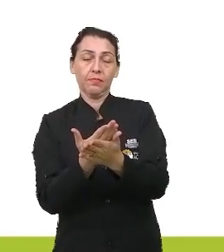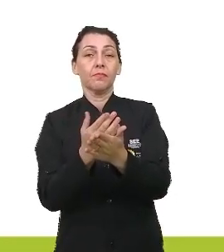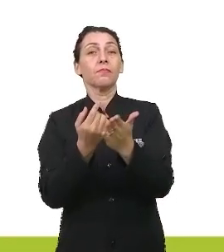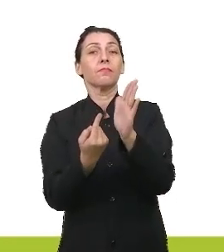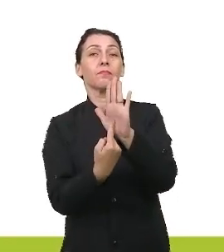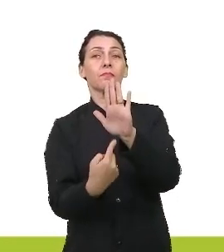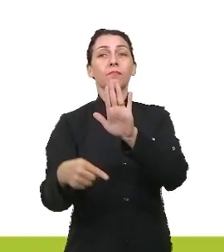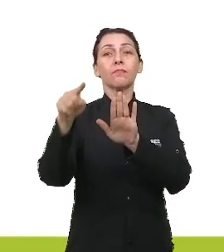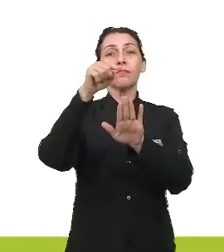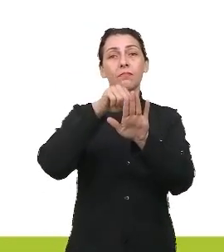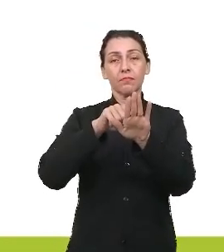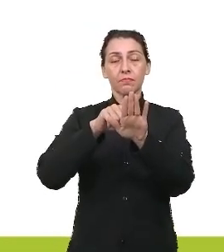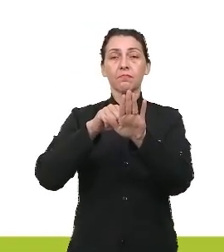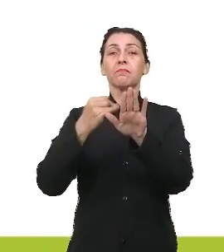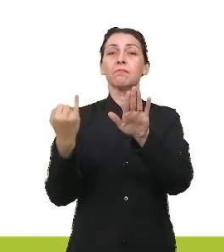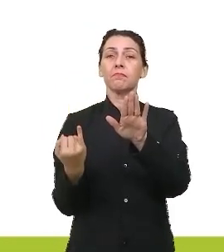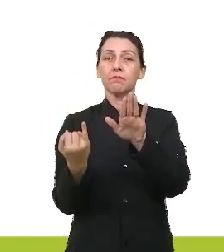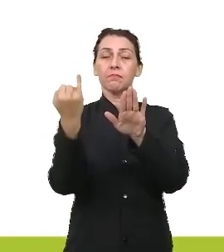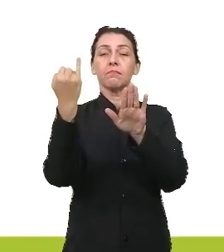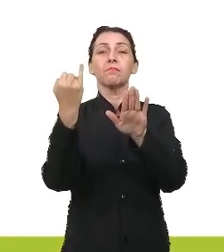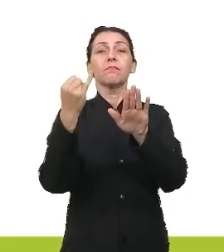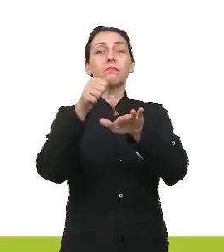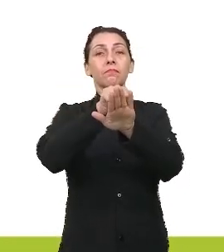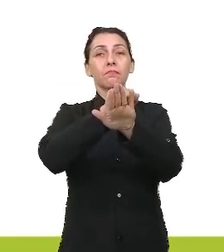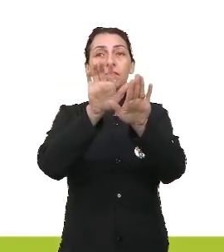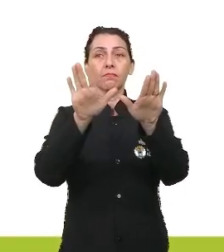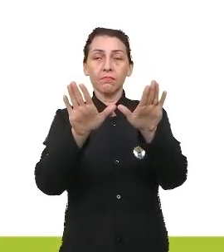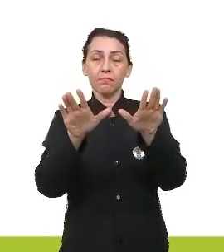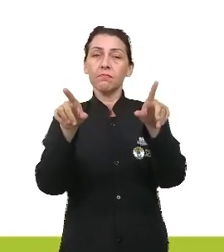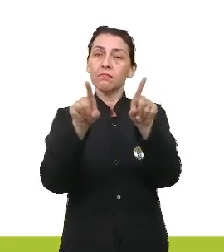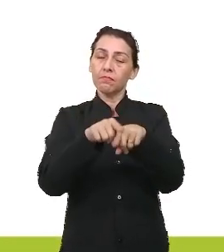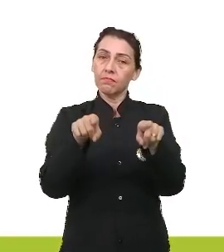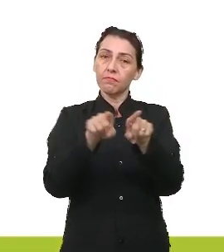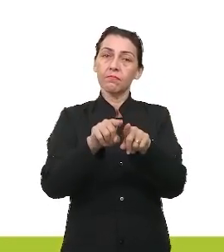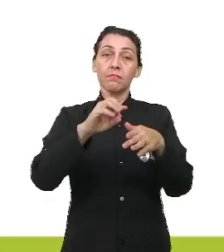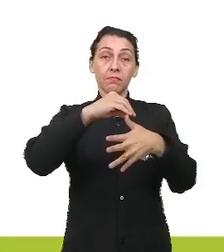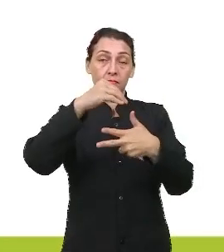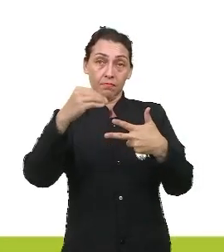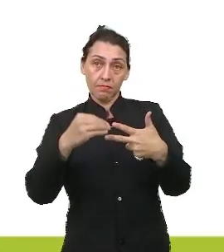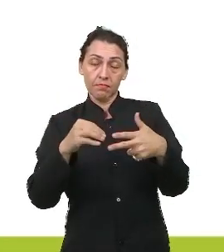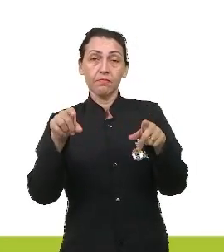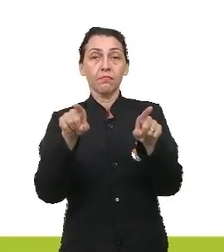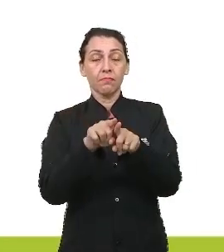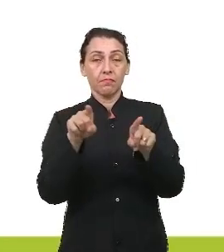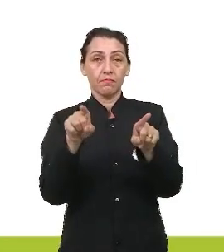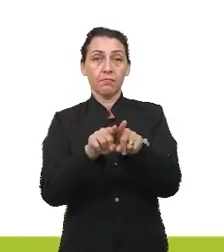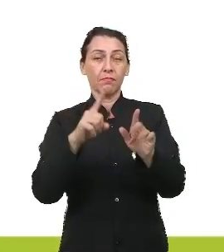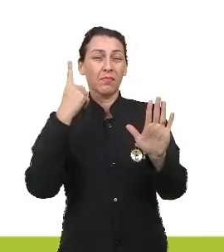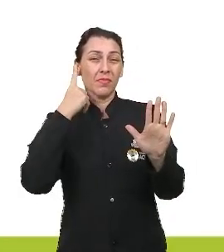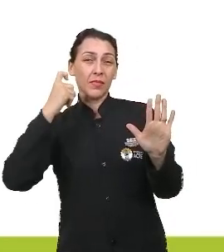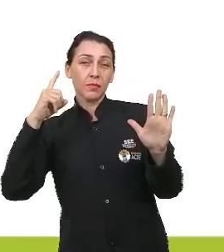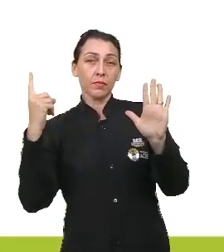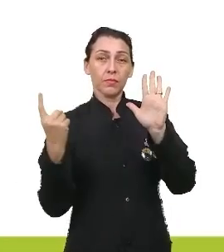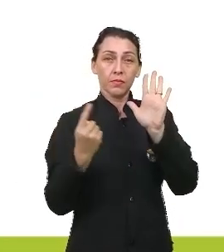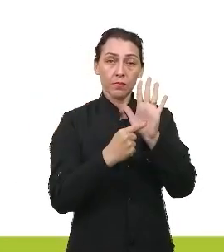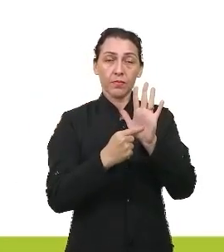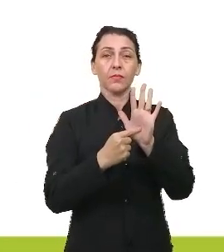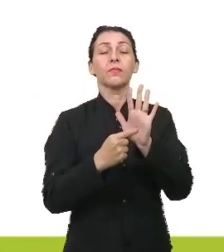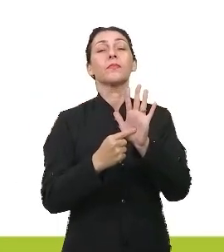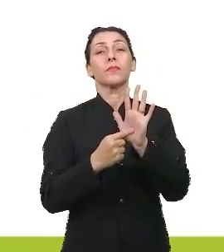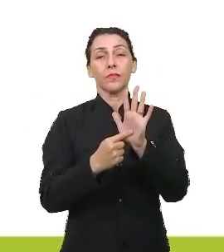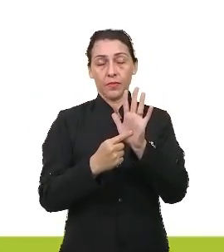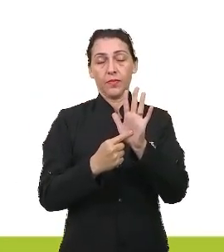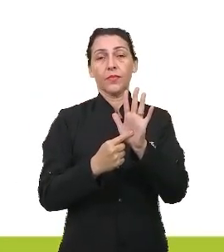metáfora, é interessante, essa figura de linguagem recorrente no Enem, e a onomatopeia, que é uma